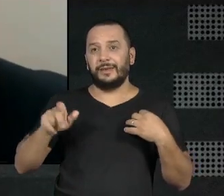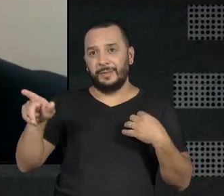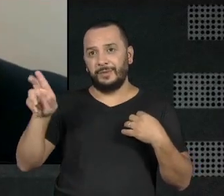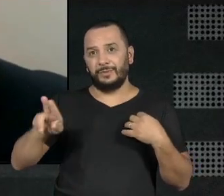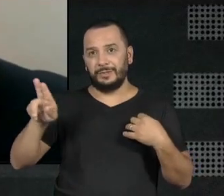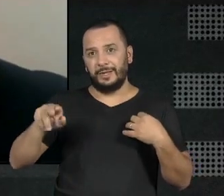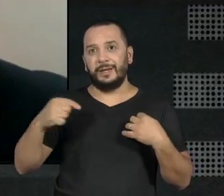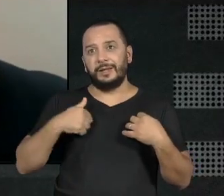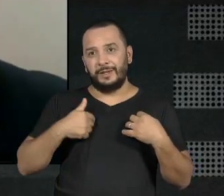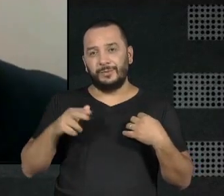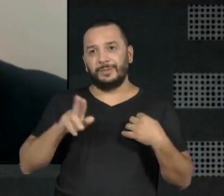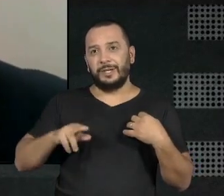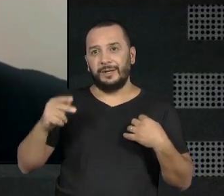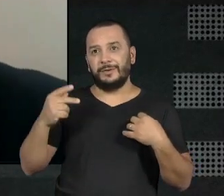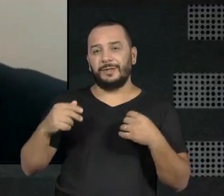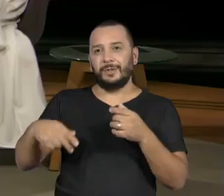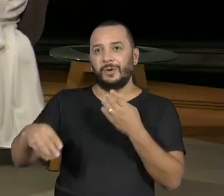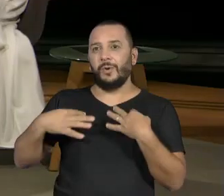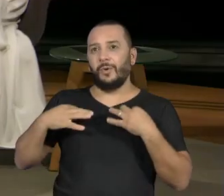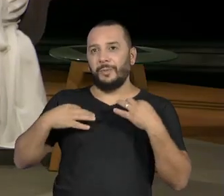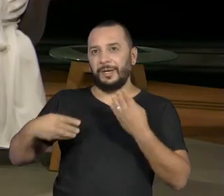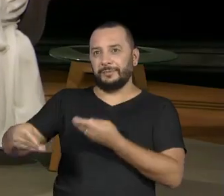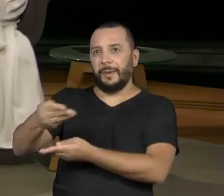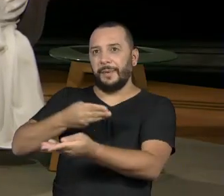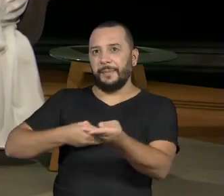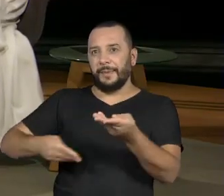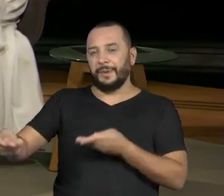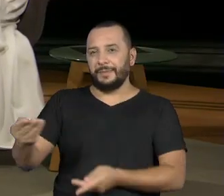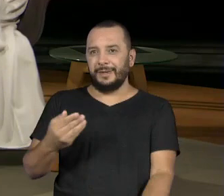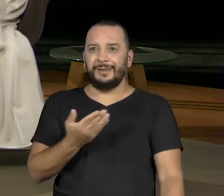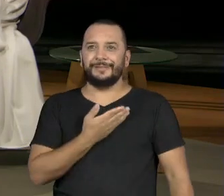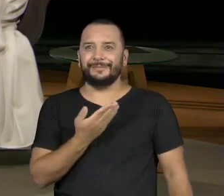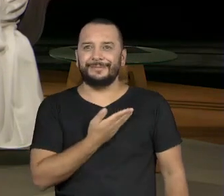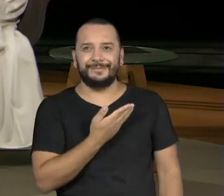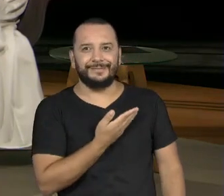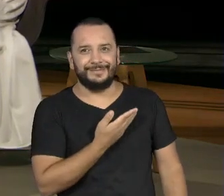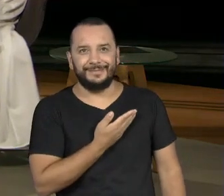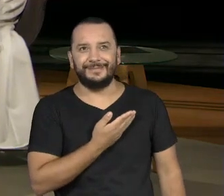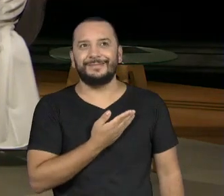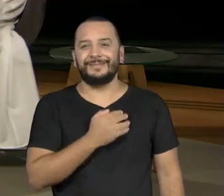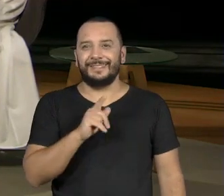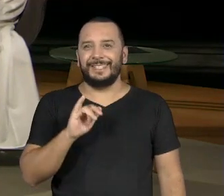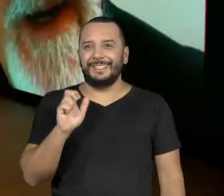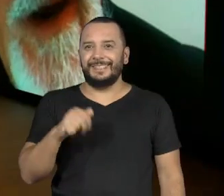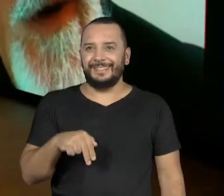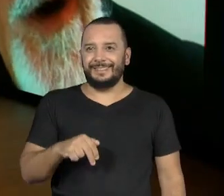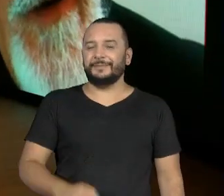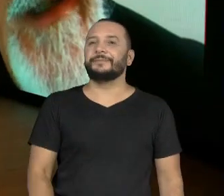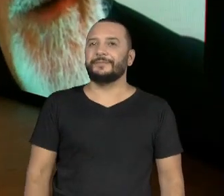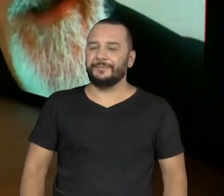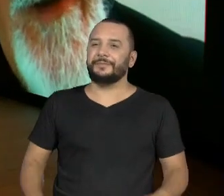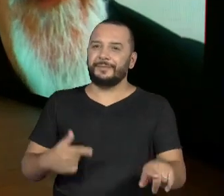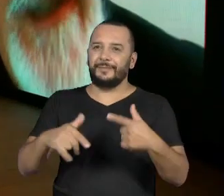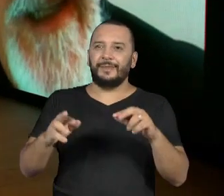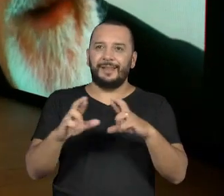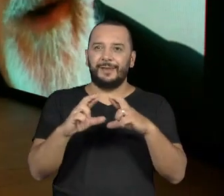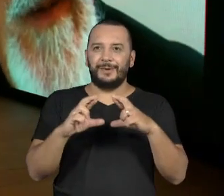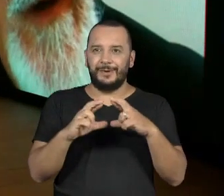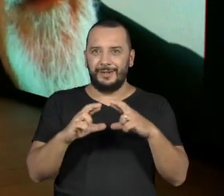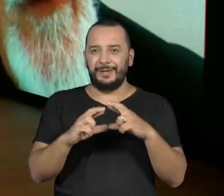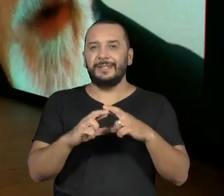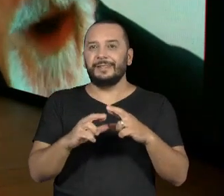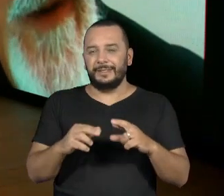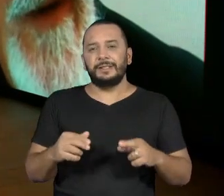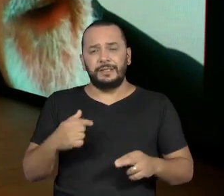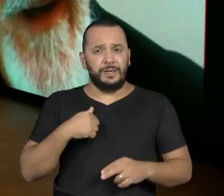Lilian Lemertz, porque ficamos muito amigos e ela falou, eu vou trabalhar na Record com essa condição de você trabalhar